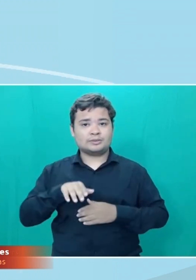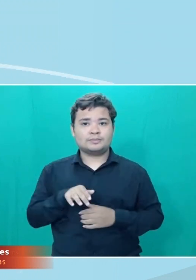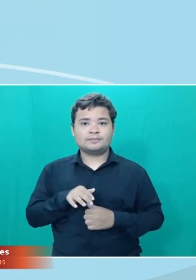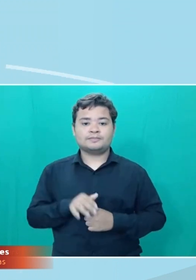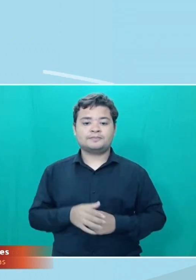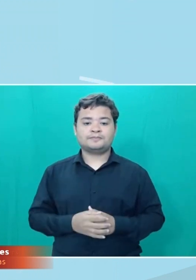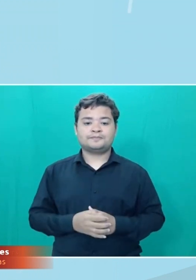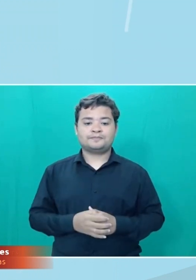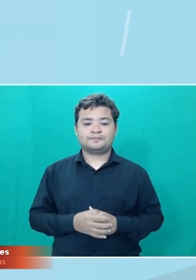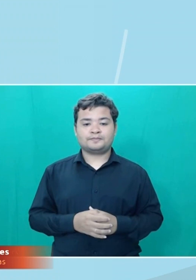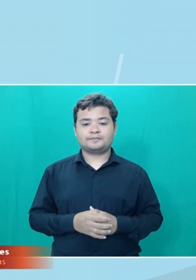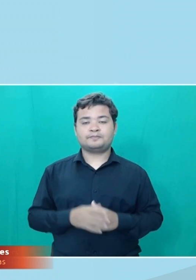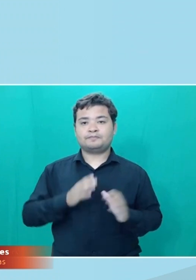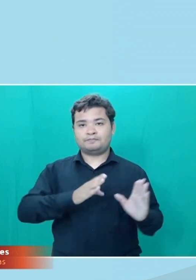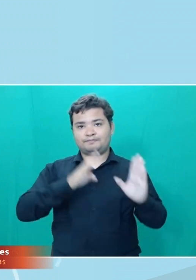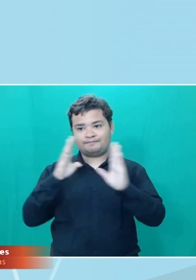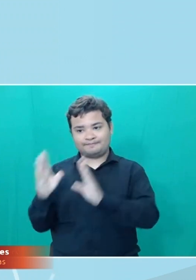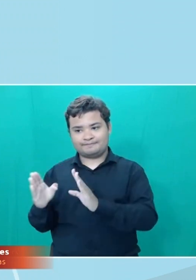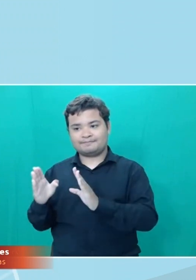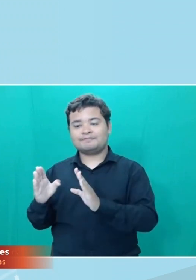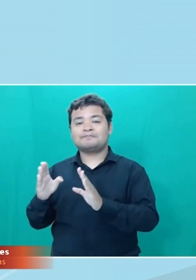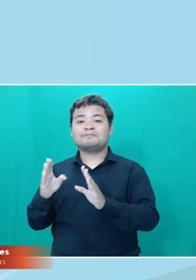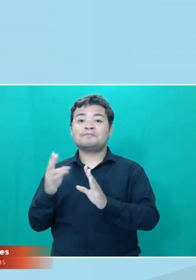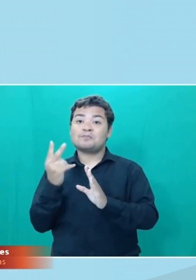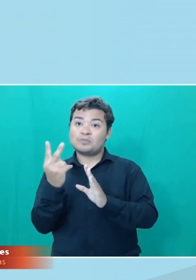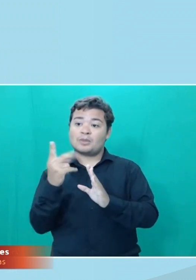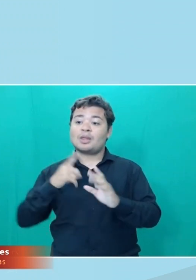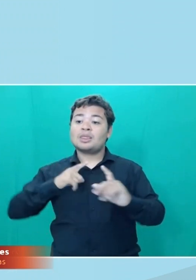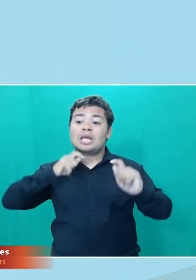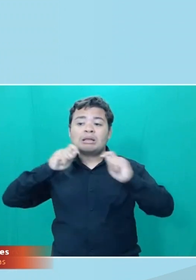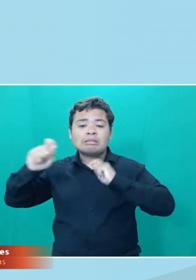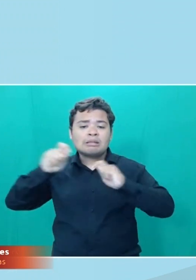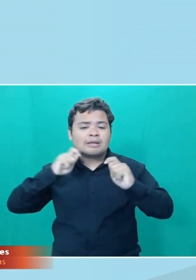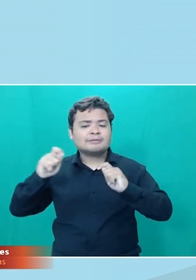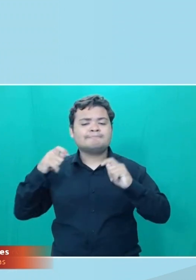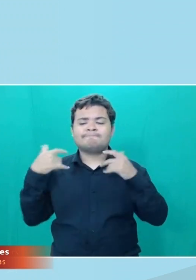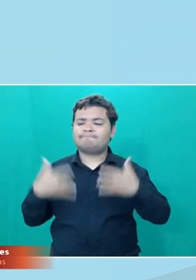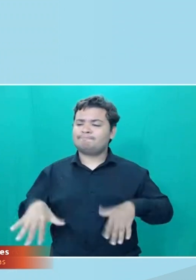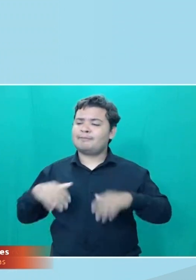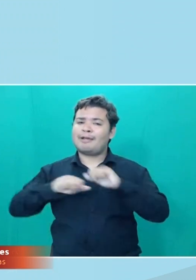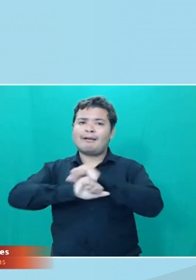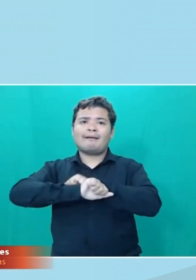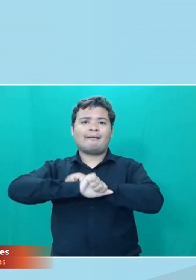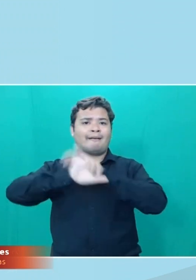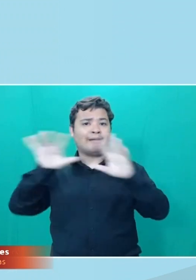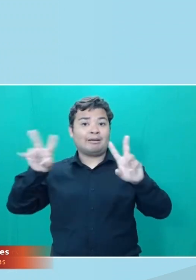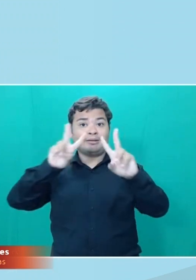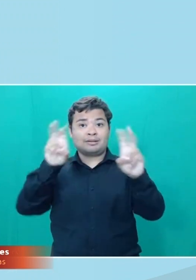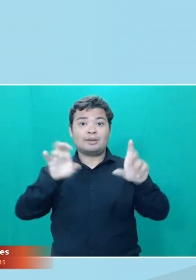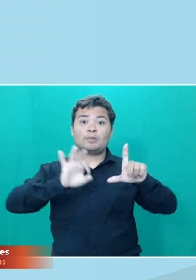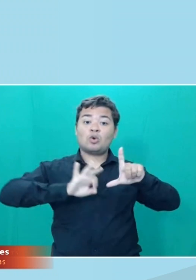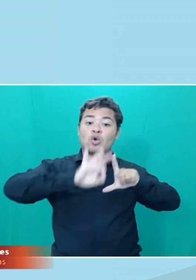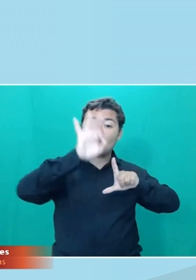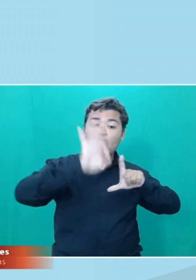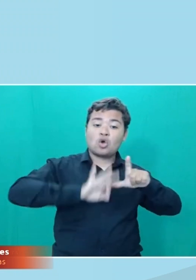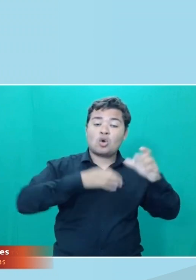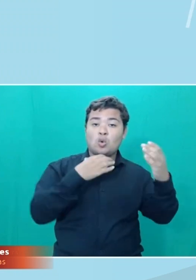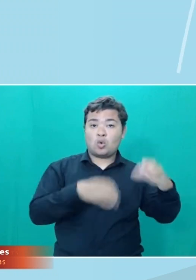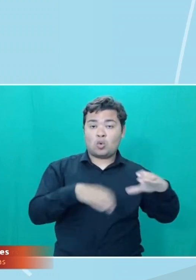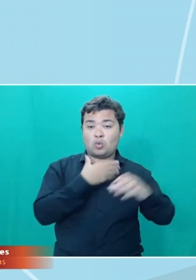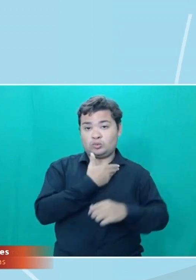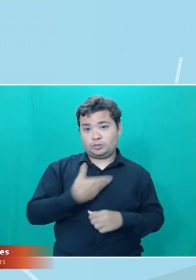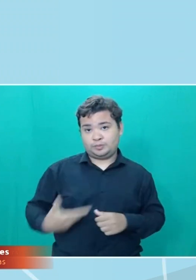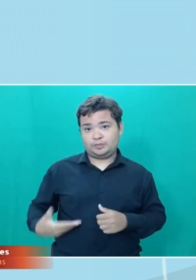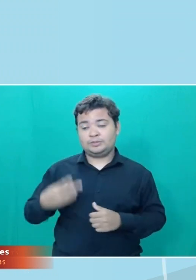Bom, no próximo bloco, a gente tem uma entrevista super esclarecedora sobre as cotas em concursos públicos no